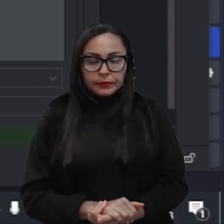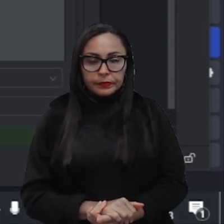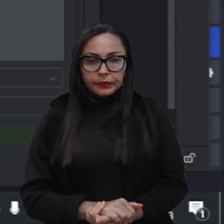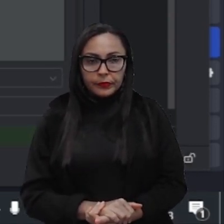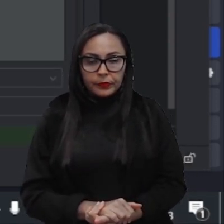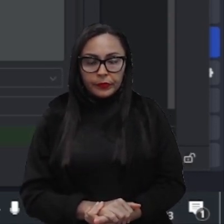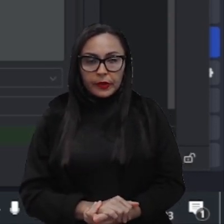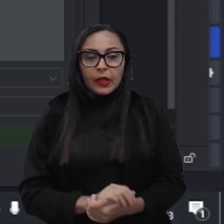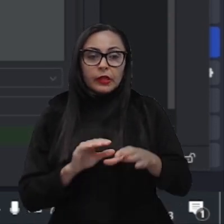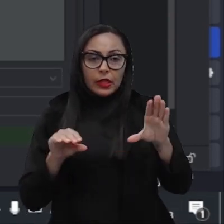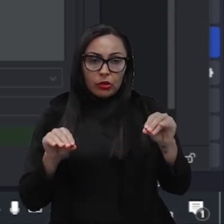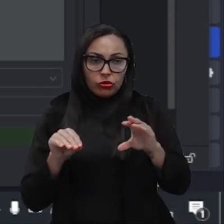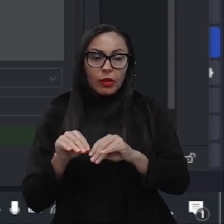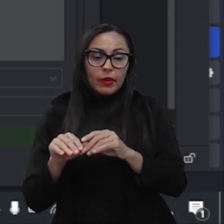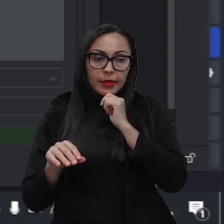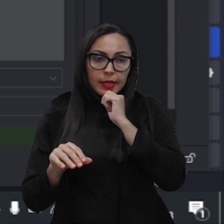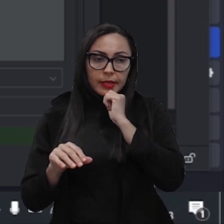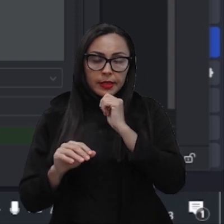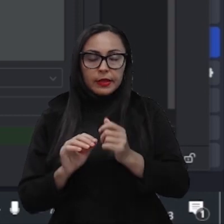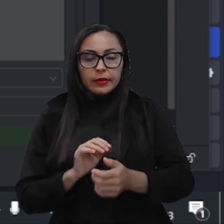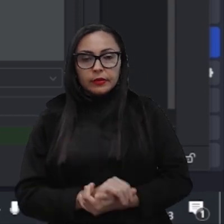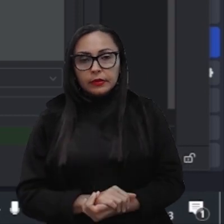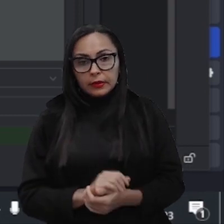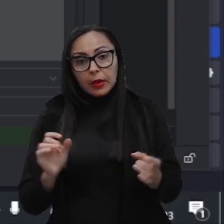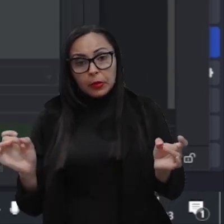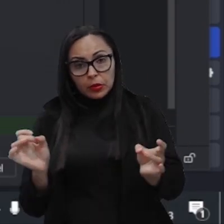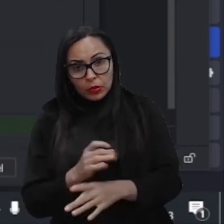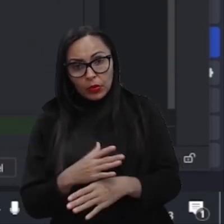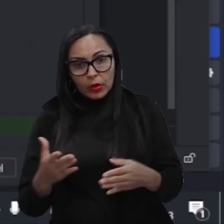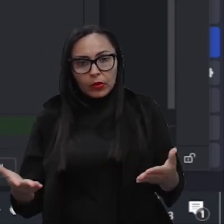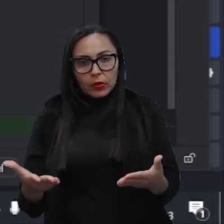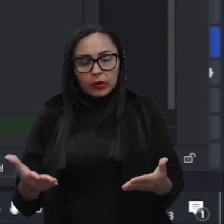instalado com sucesso Vamos fechar aqui a tela